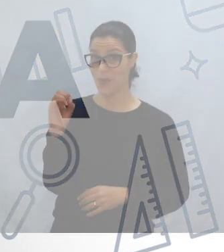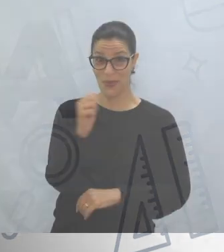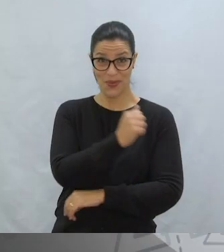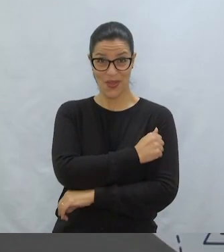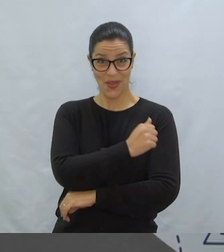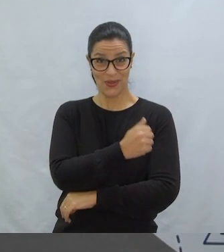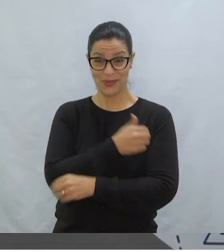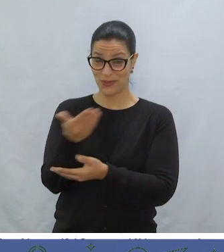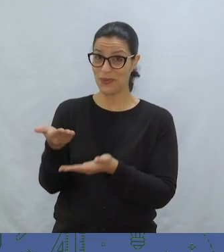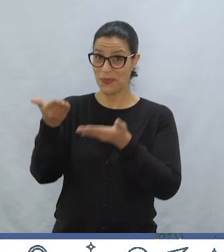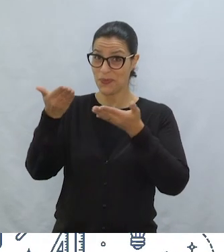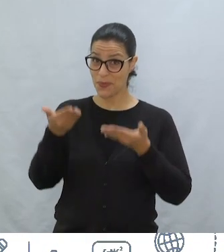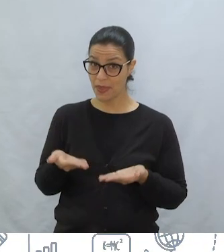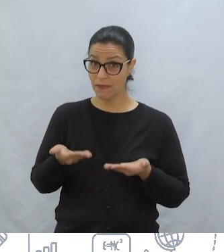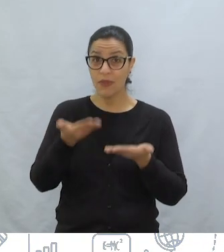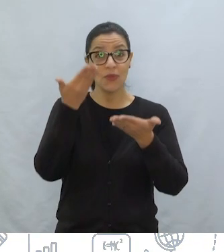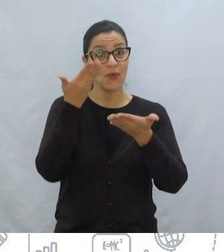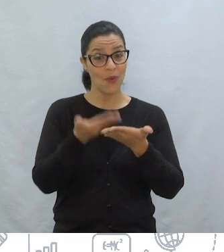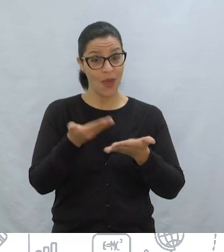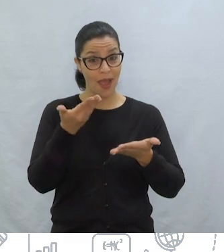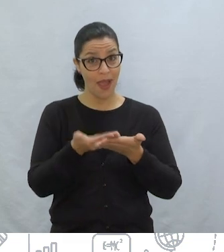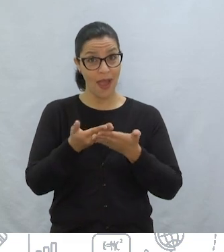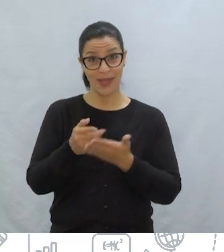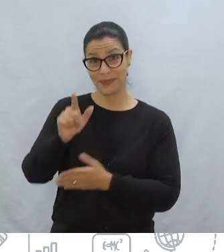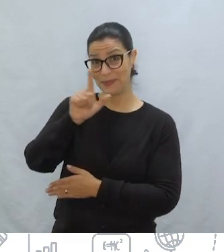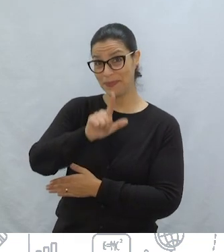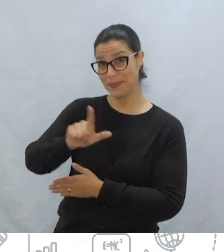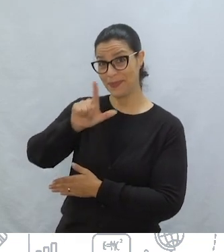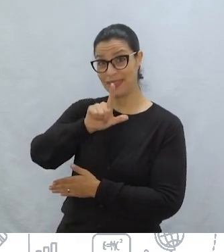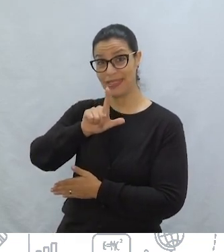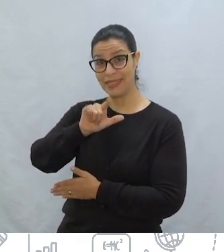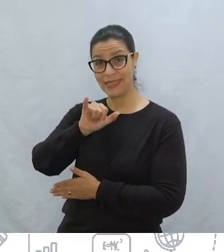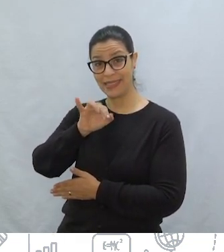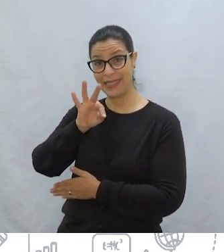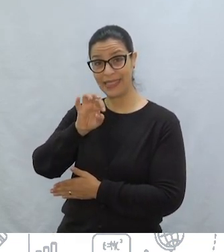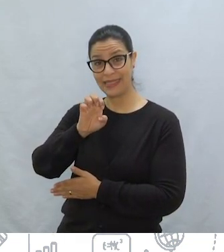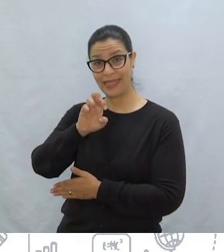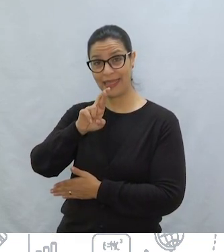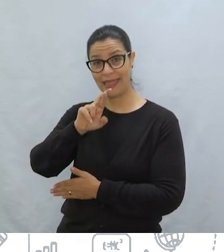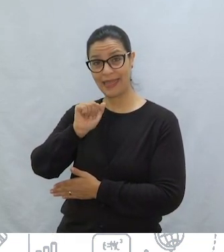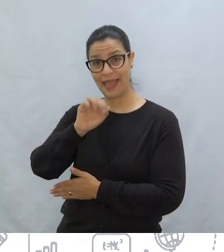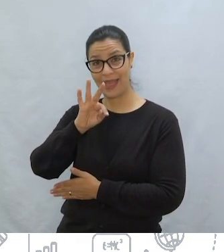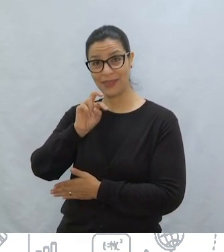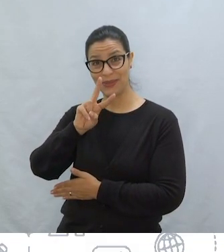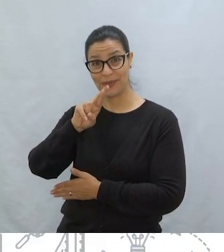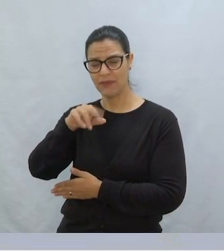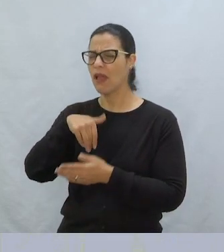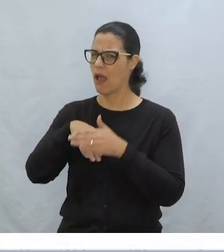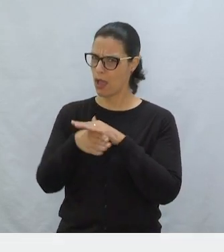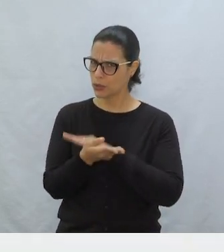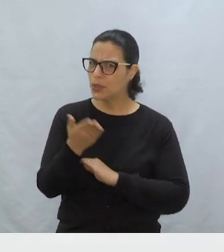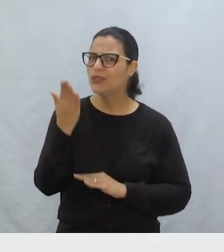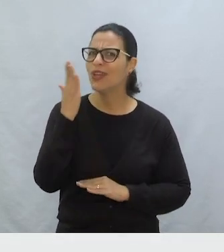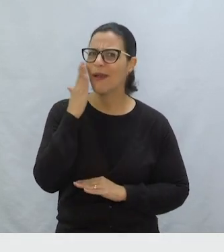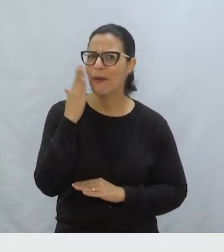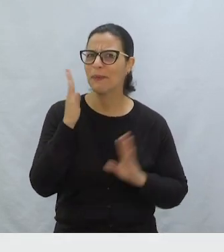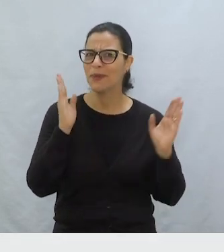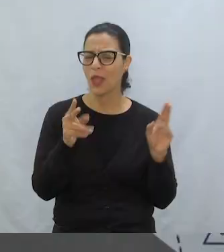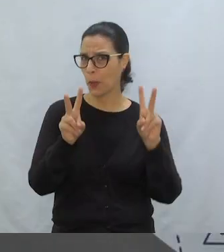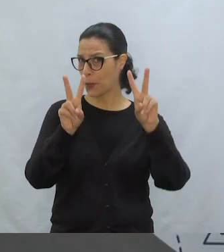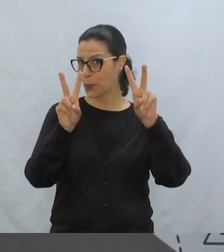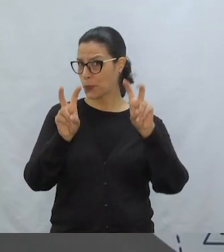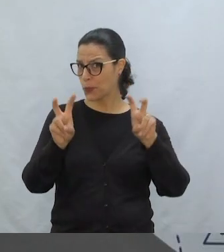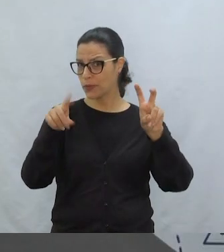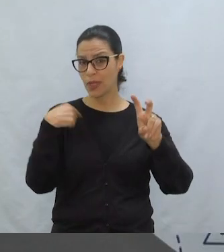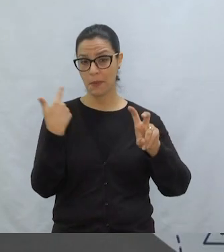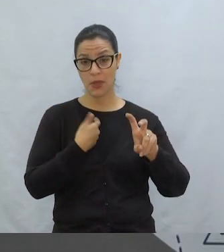Olá estudantes, seja bem-vindo a mais uma aula de literatura. Você já está bem acostumado